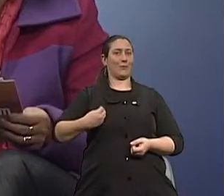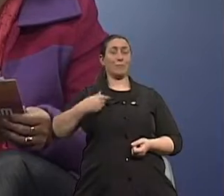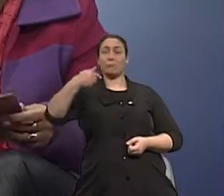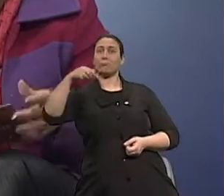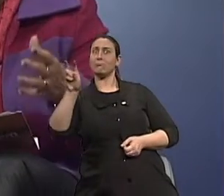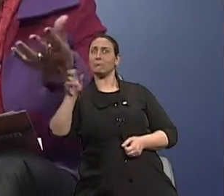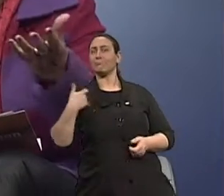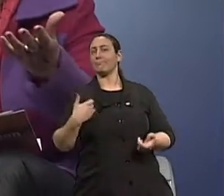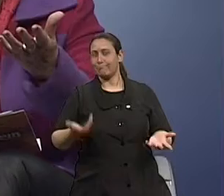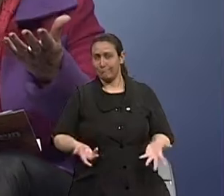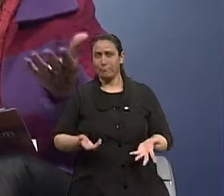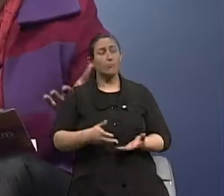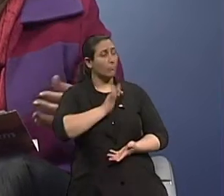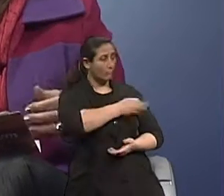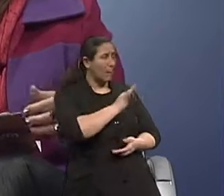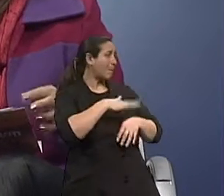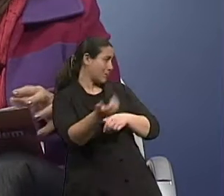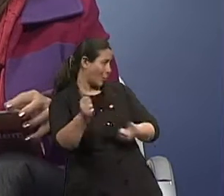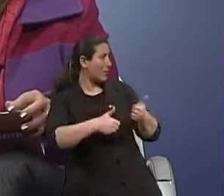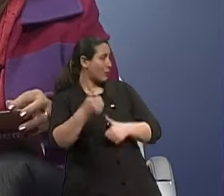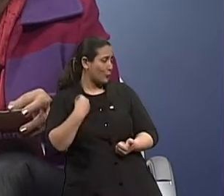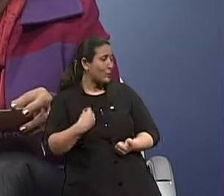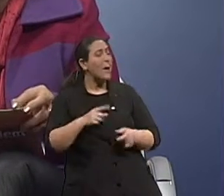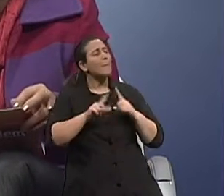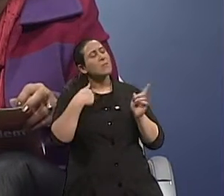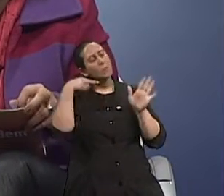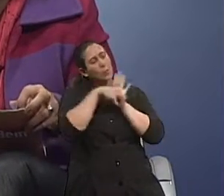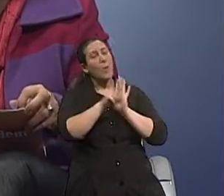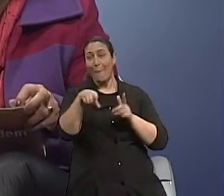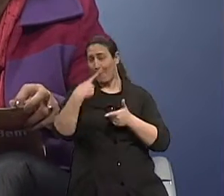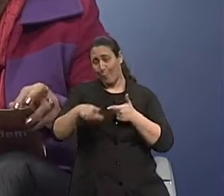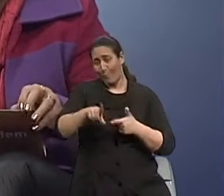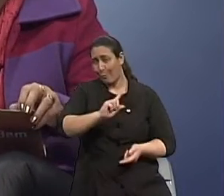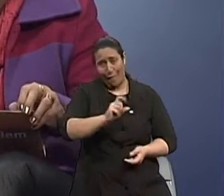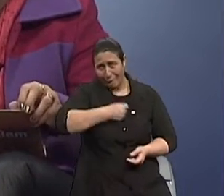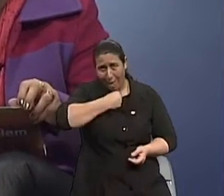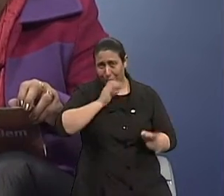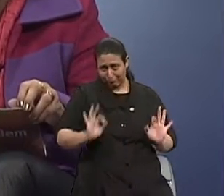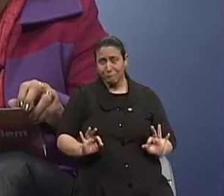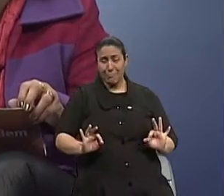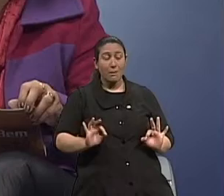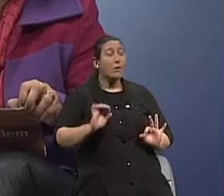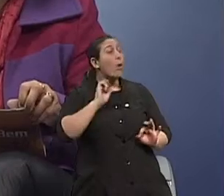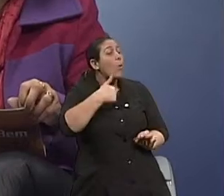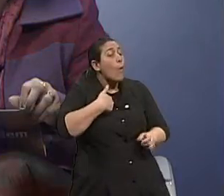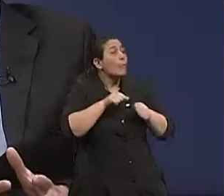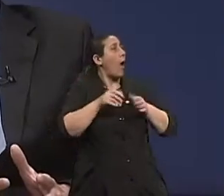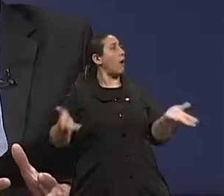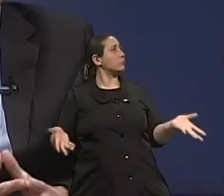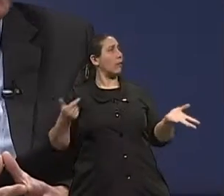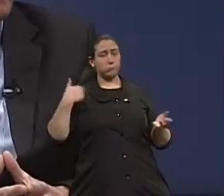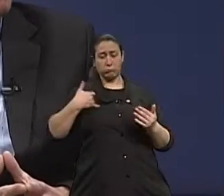mais qualidade, Isso. E eu costumo dizer aqui, doutor, não sei se o senhor concorda comigo, o problema não é ficar velho, o problema é o que eu faço com a minha velhice,